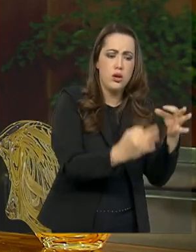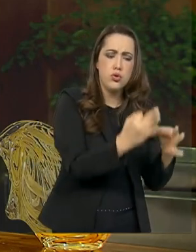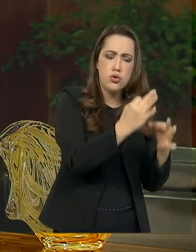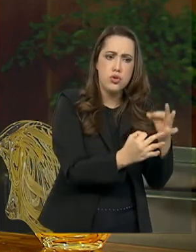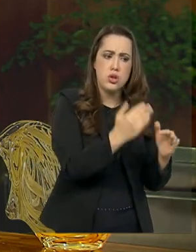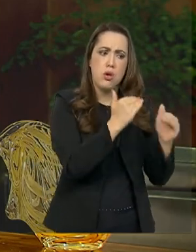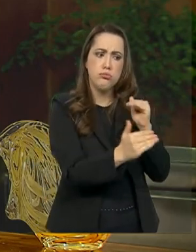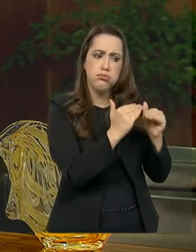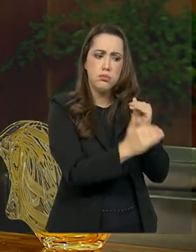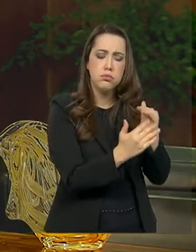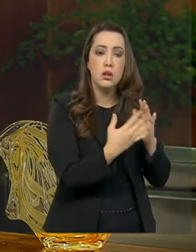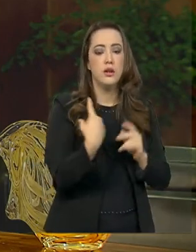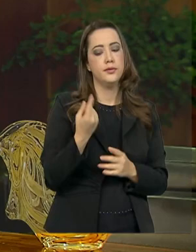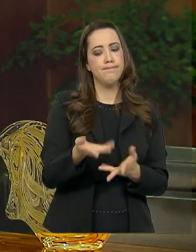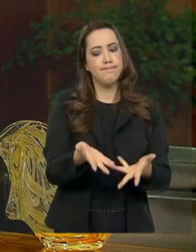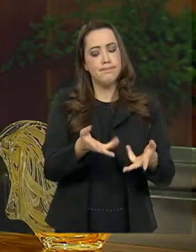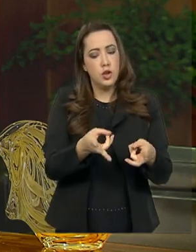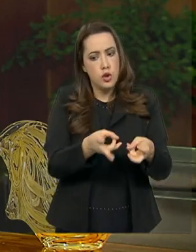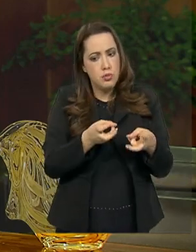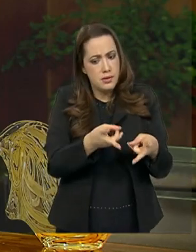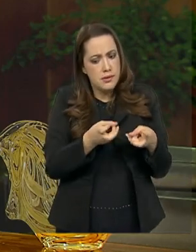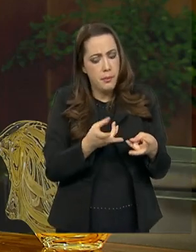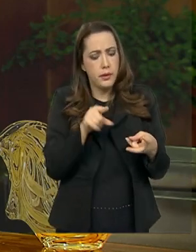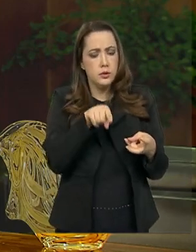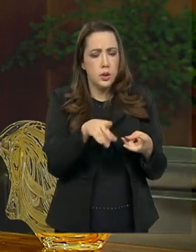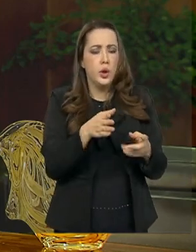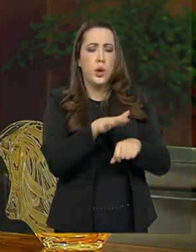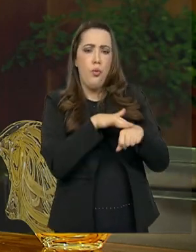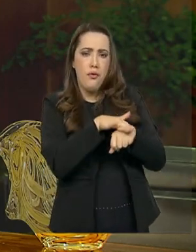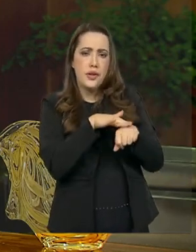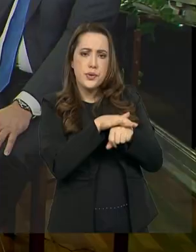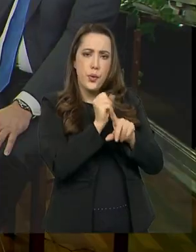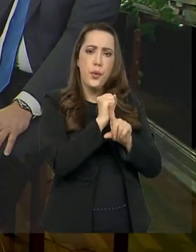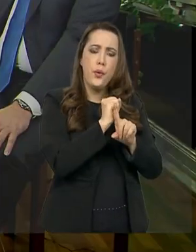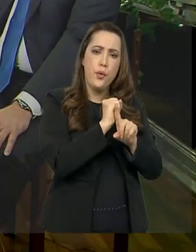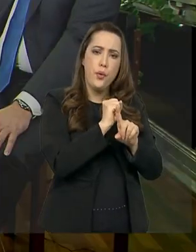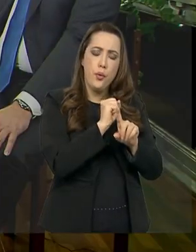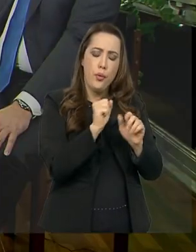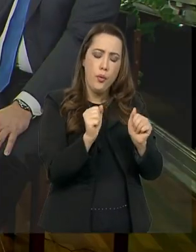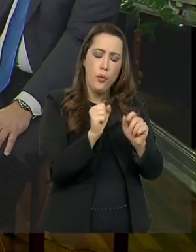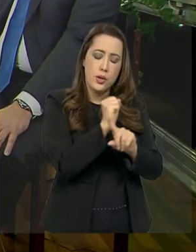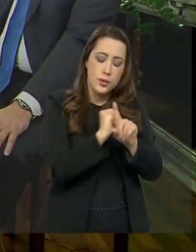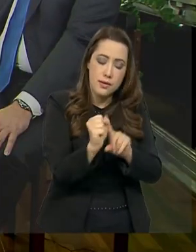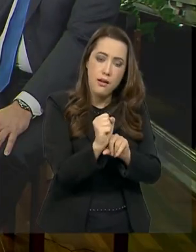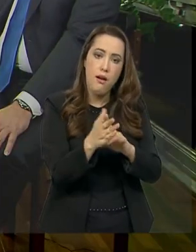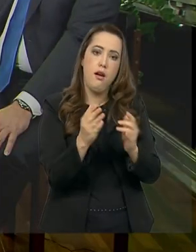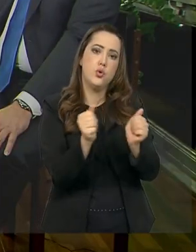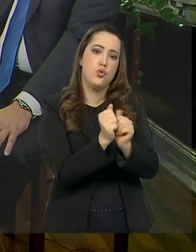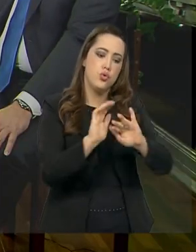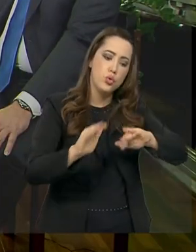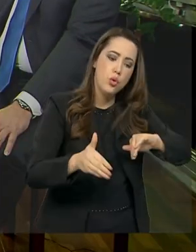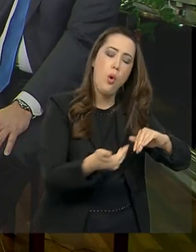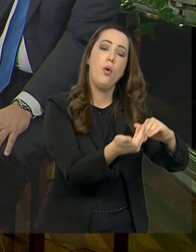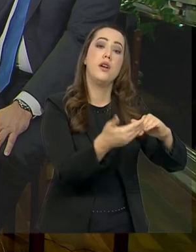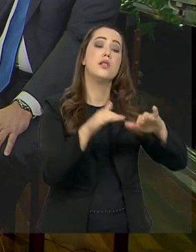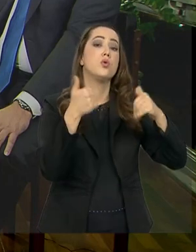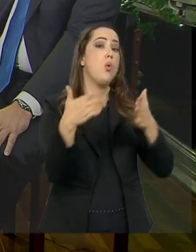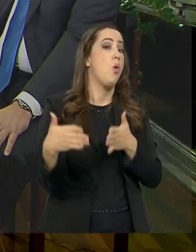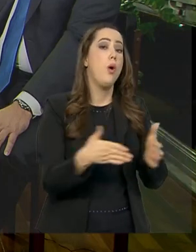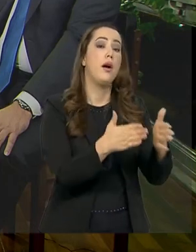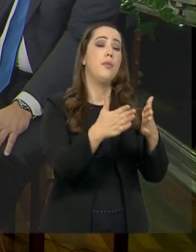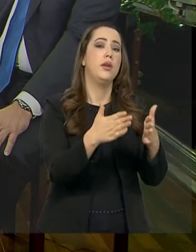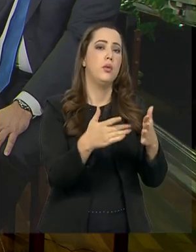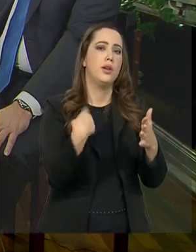sugestões, essas manifestações e procuramos conversar com o parlamento e construir o caminho. Que caminho foi esse? Onde não tinha problema,